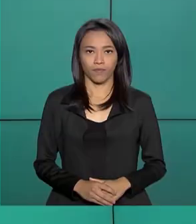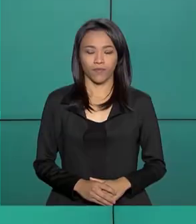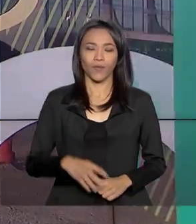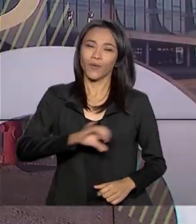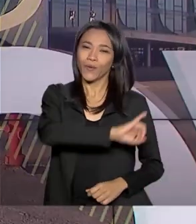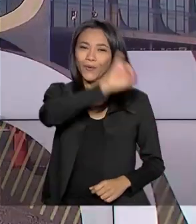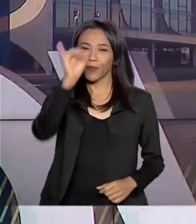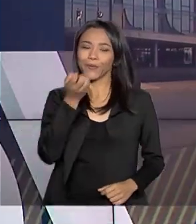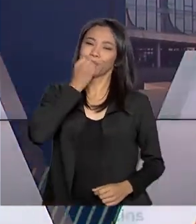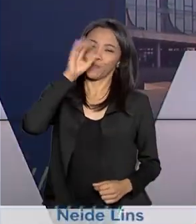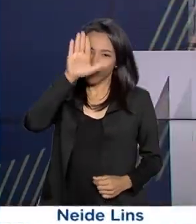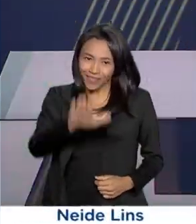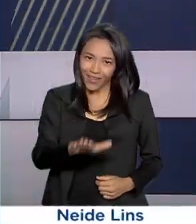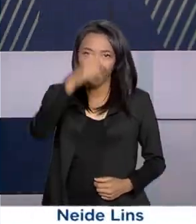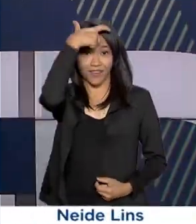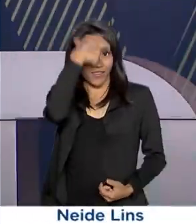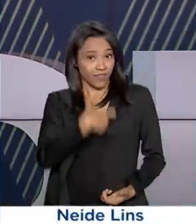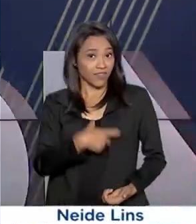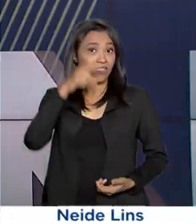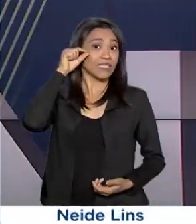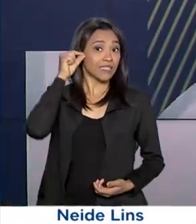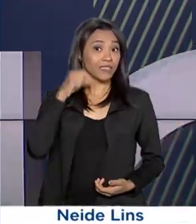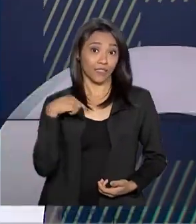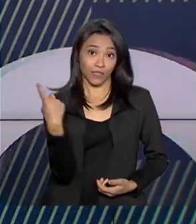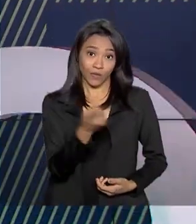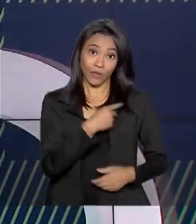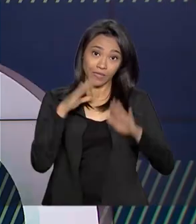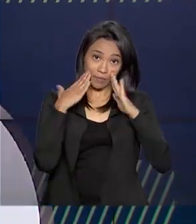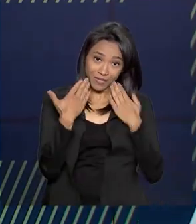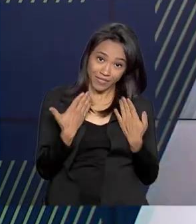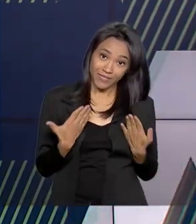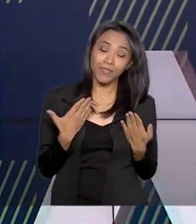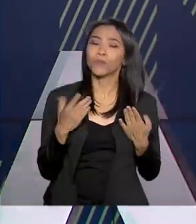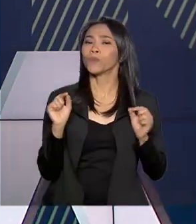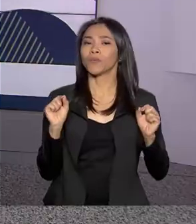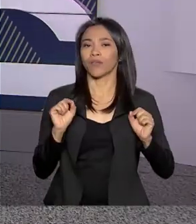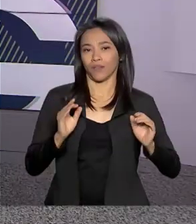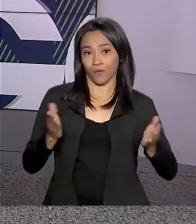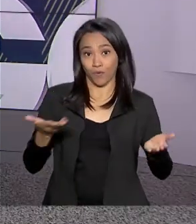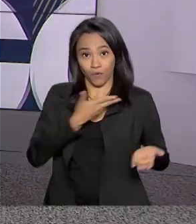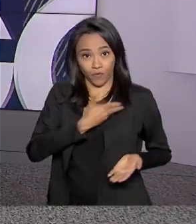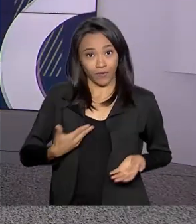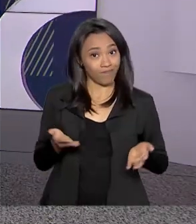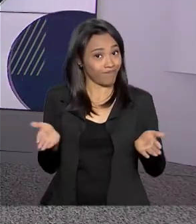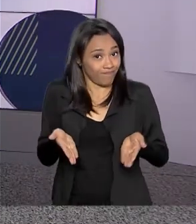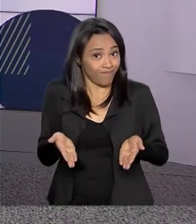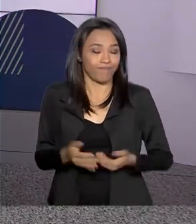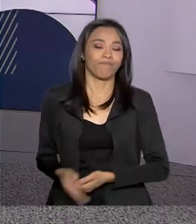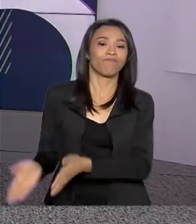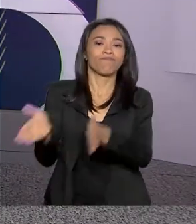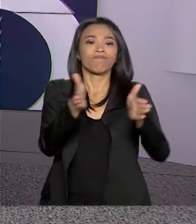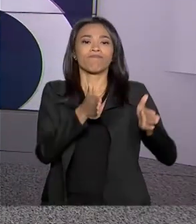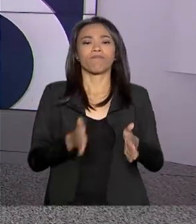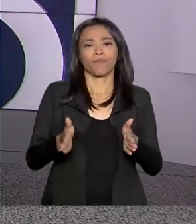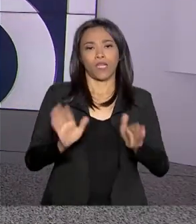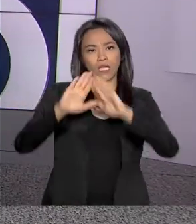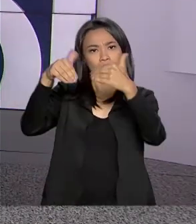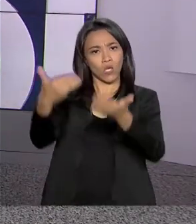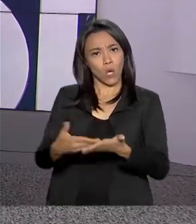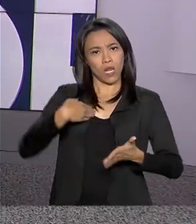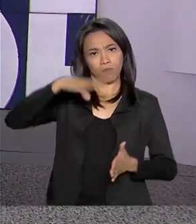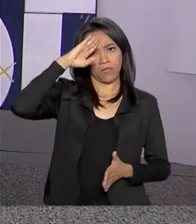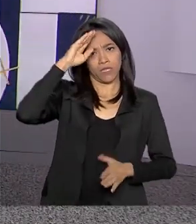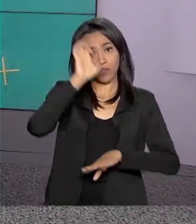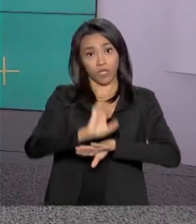Olá, boa tarde. Eu sou Roberto Camargo e estamos no ar com o Governo Agora. O Colégio Militar do Rio de Janeiro está